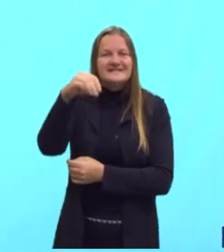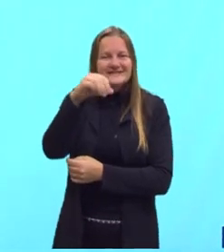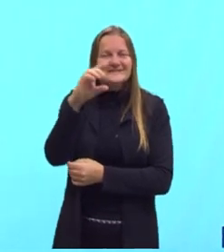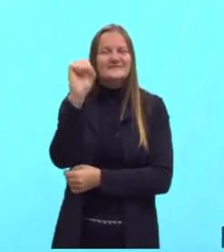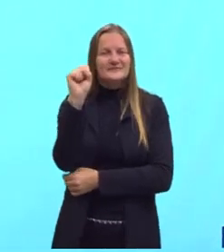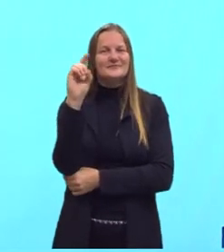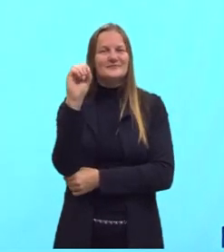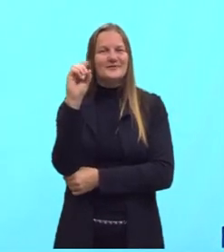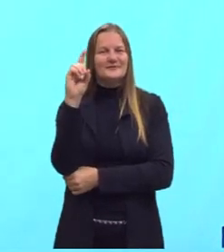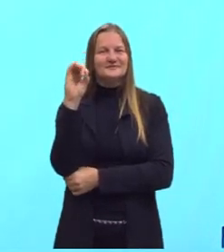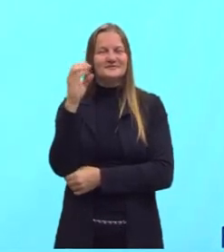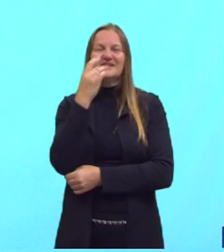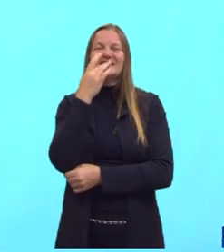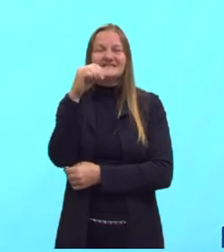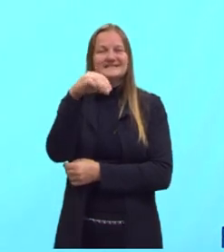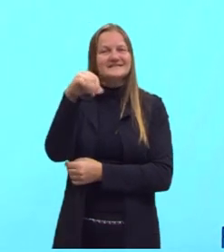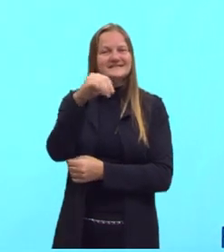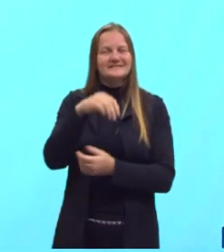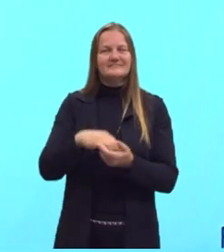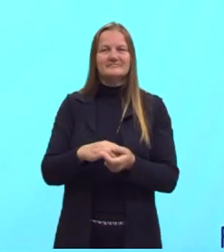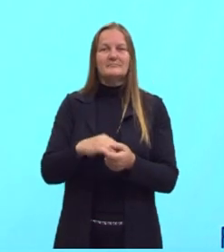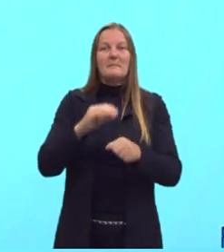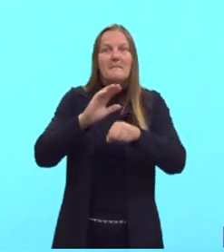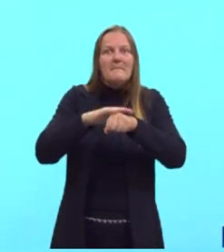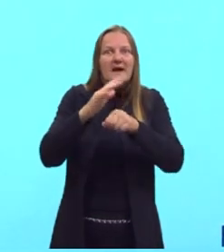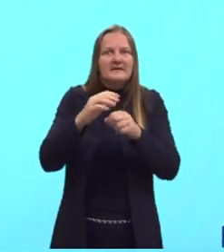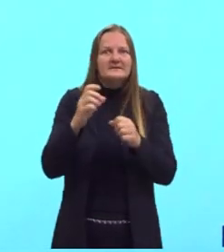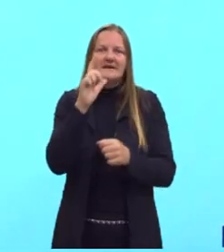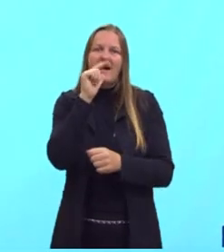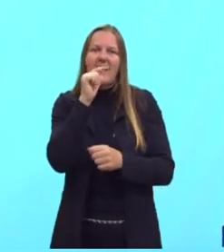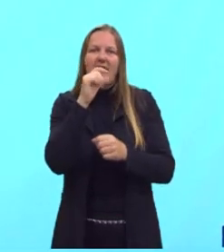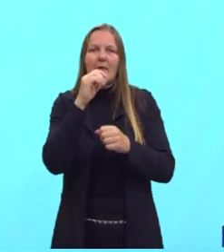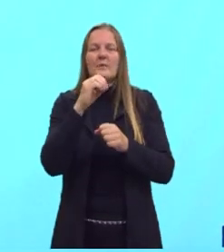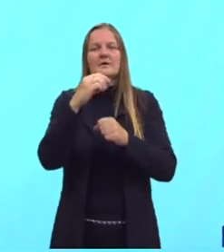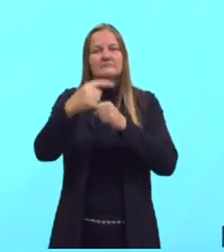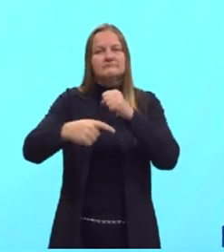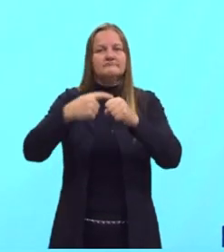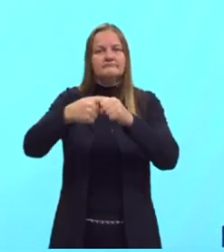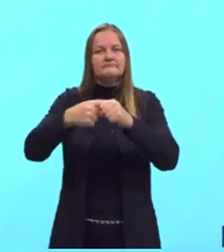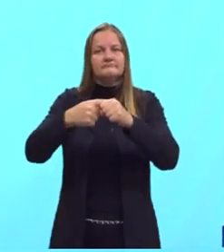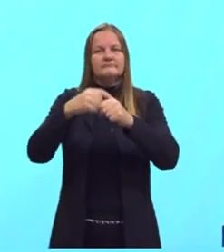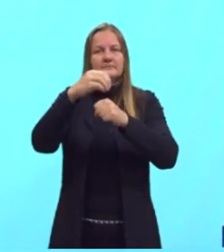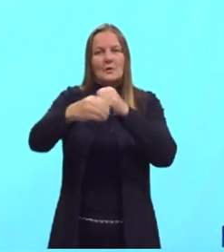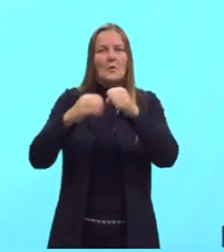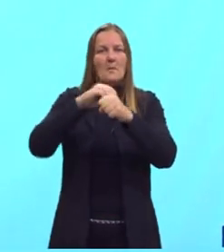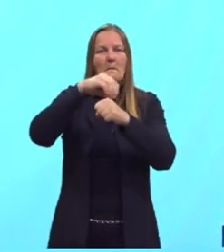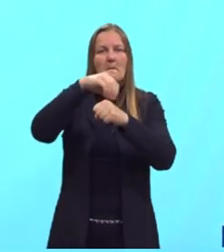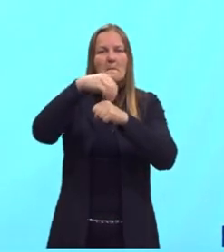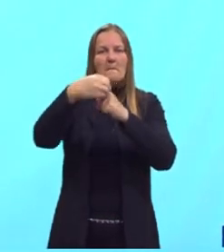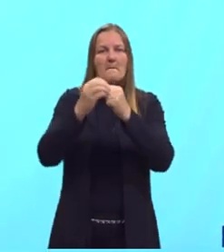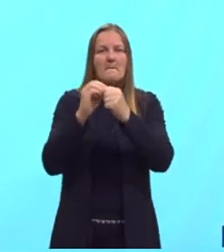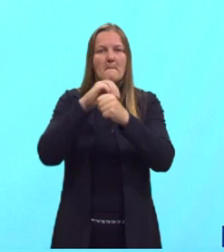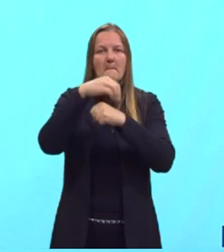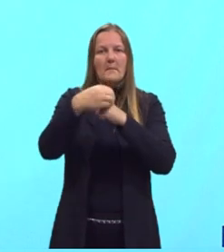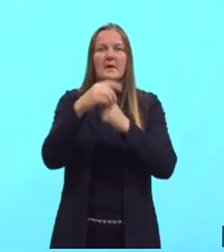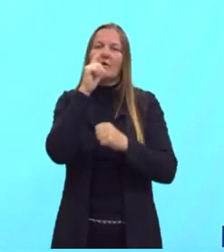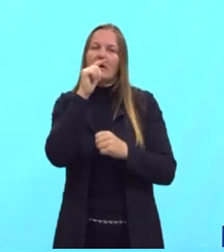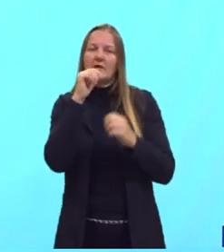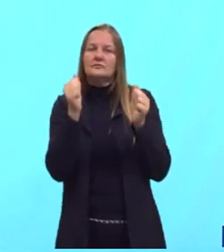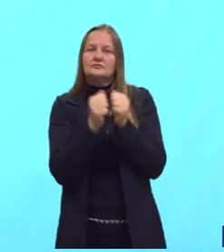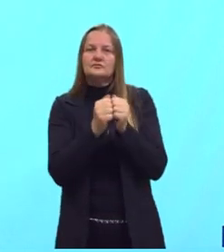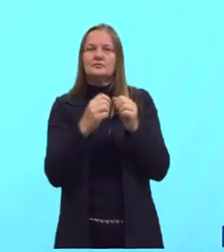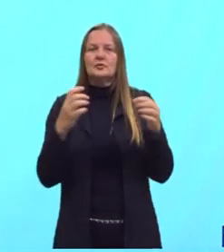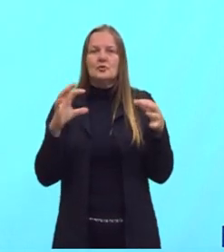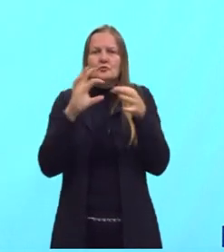mais a molécula da água. Por quê? A hidroxila, que é o ânion da primeira substância, vai se ligar ao